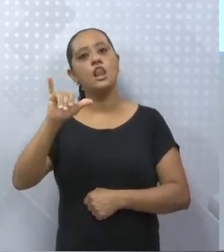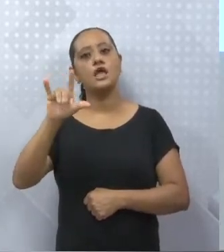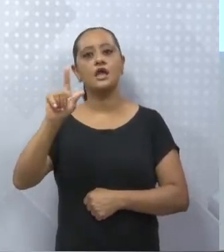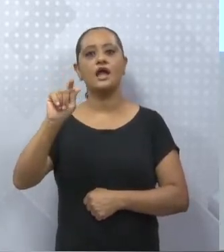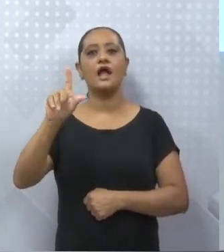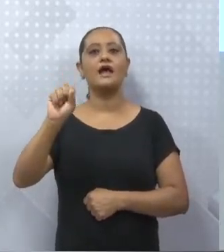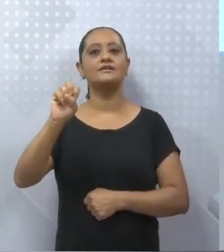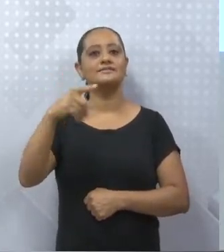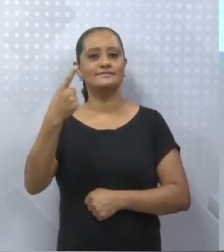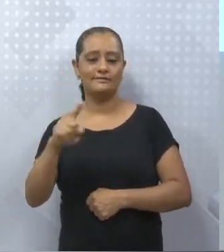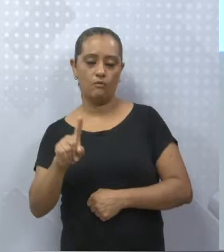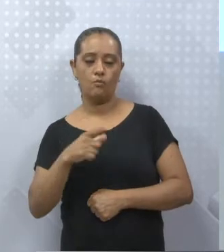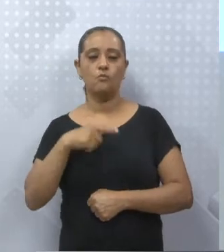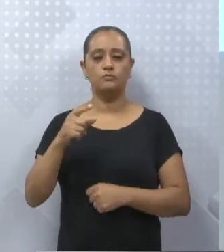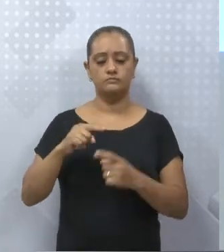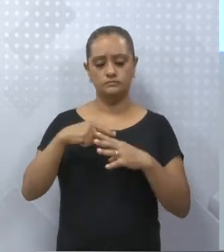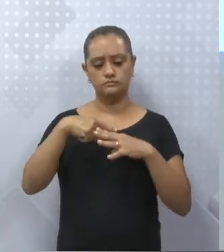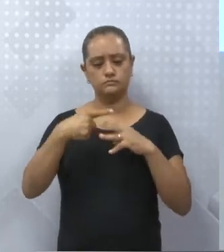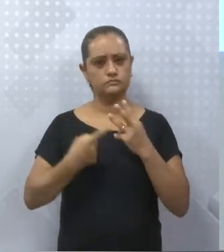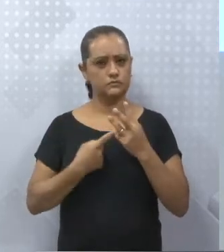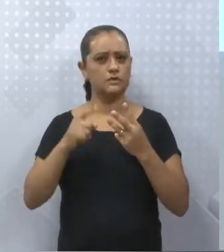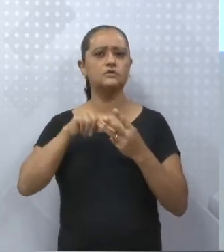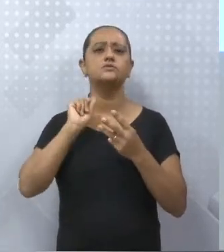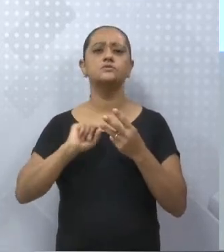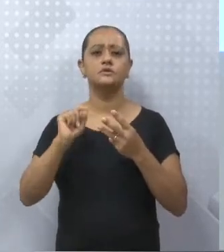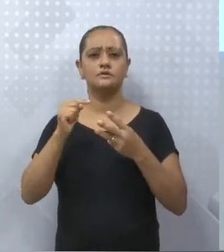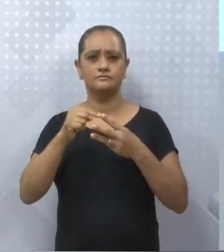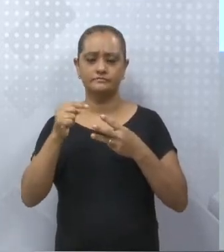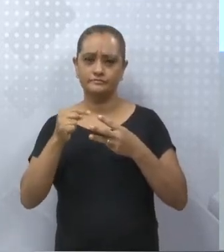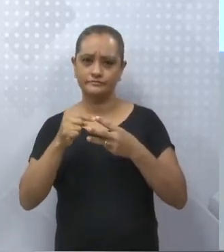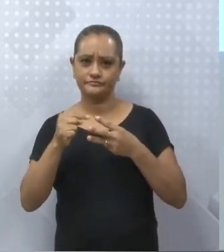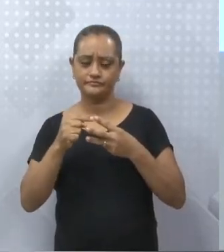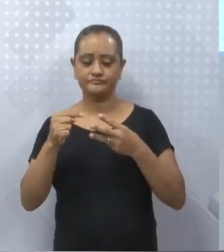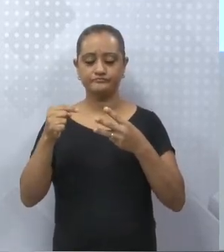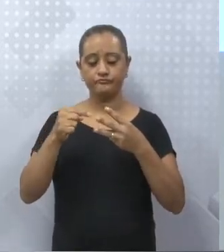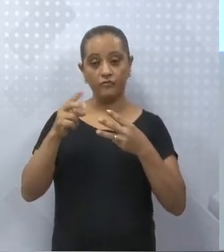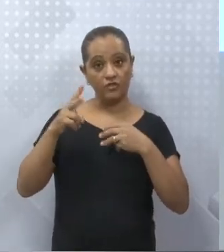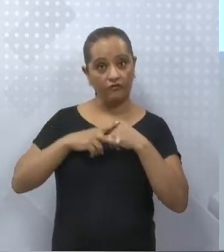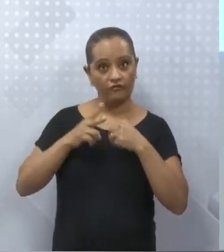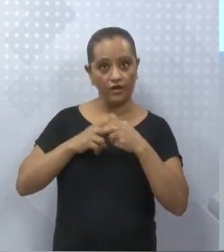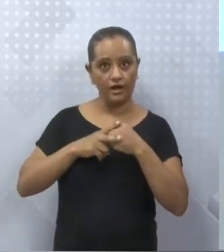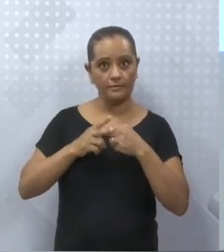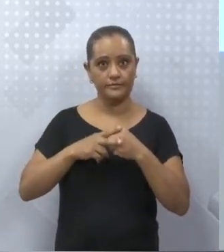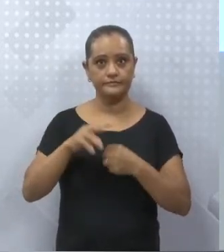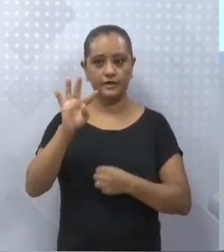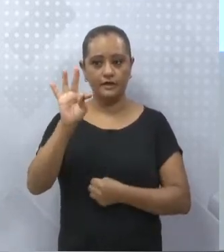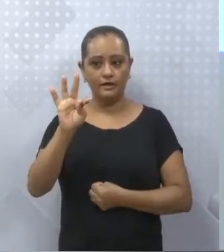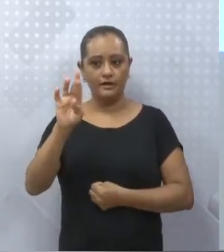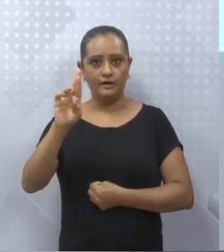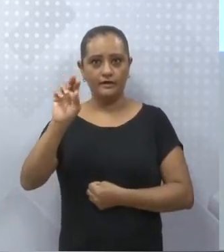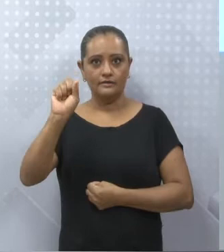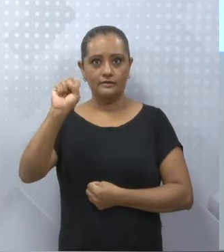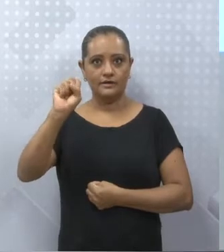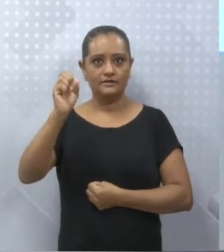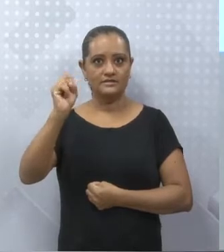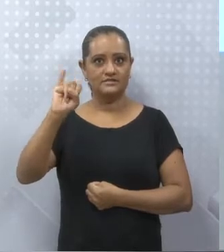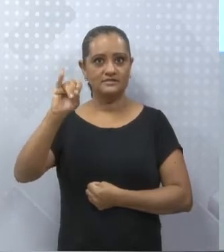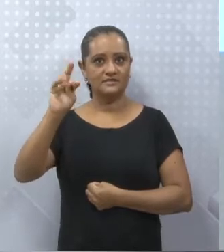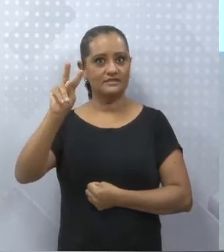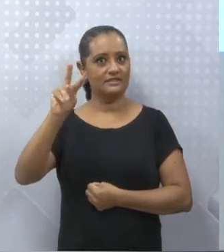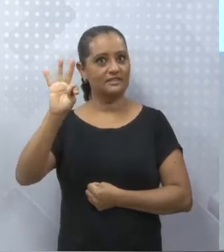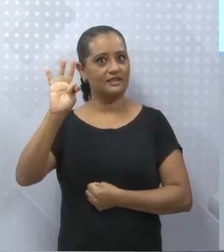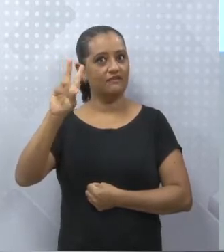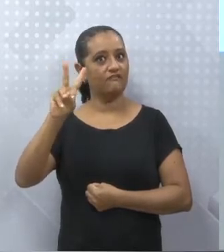um verbo transitivo e um verbo de ligação? Vejamos, hoje nós vamos nos deter a